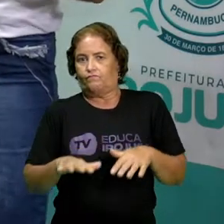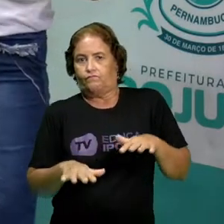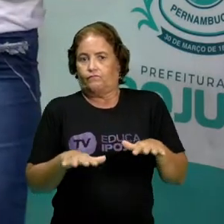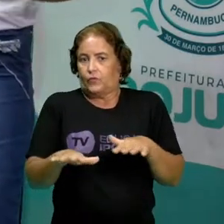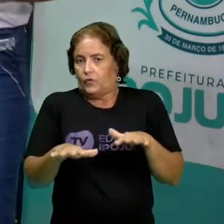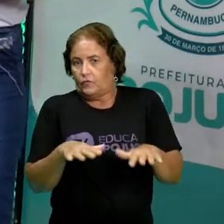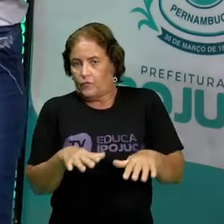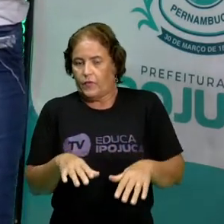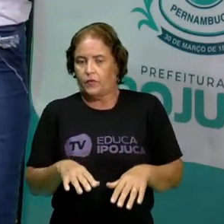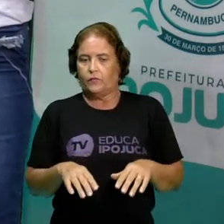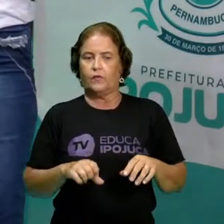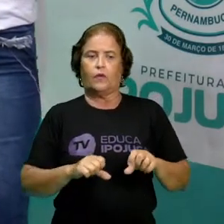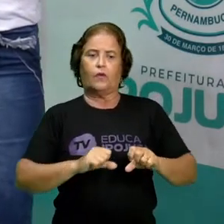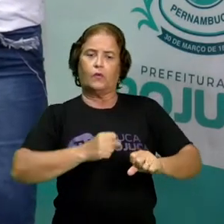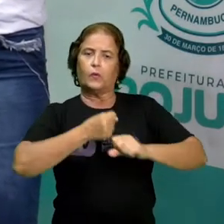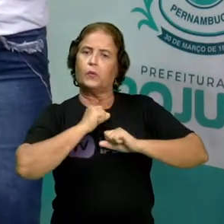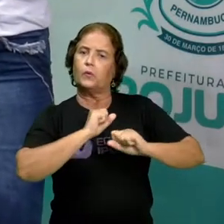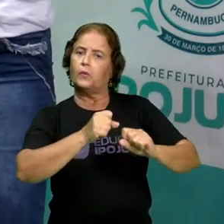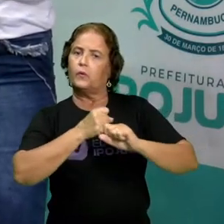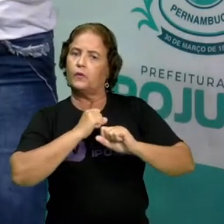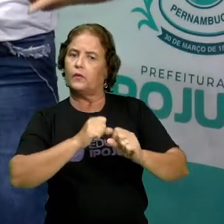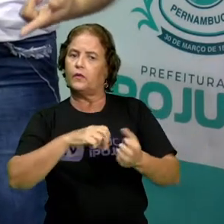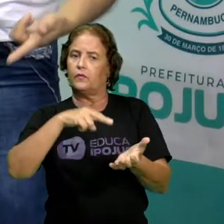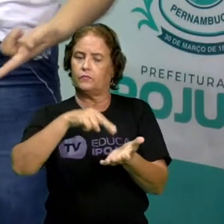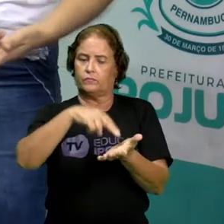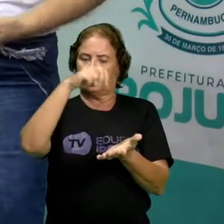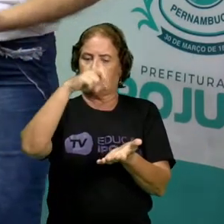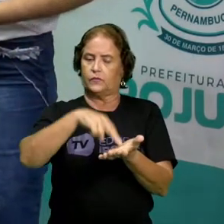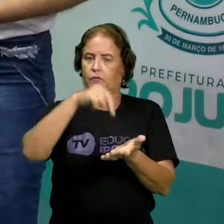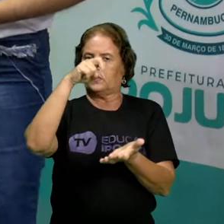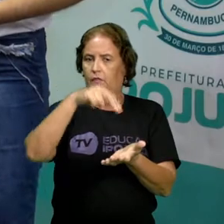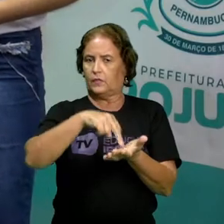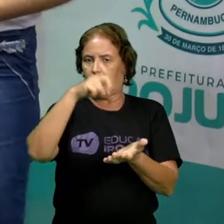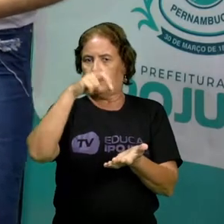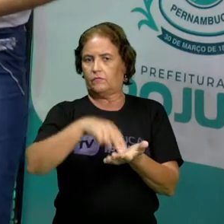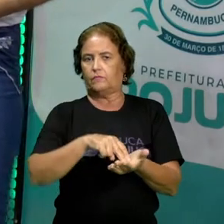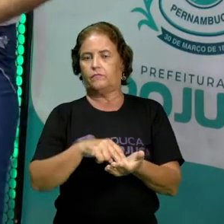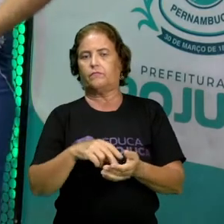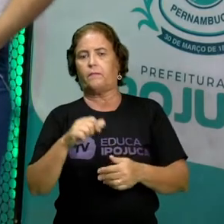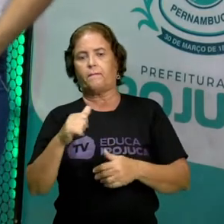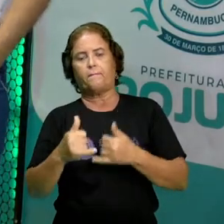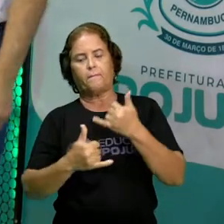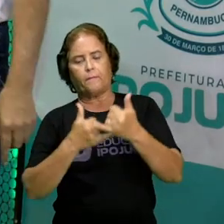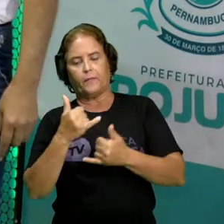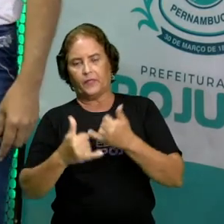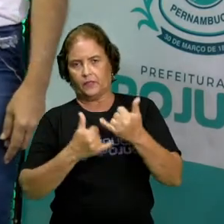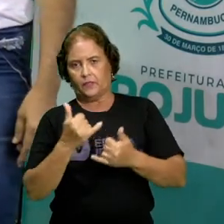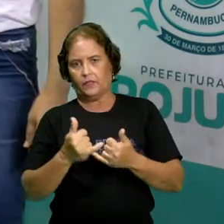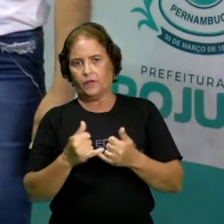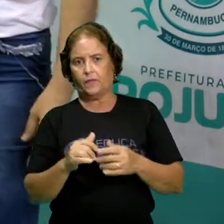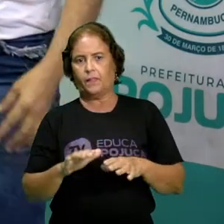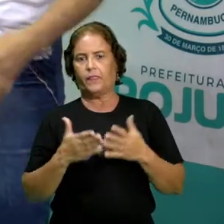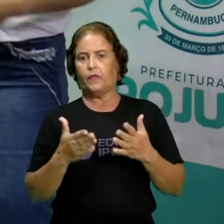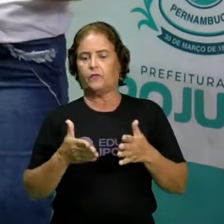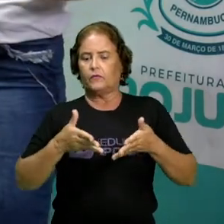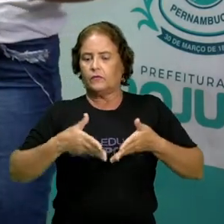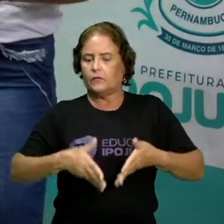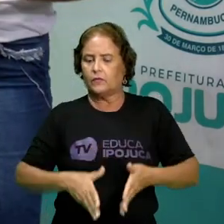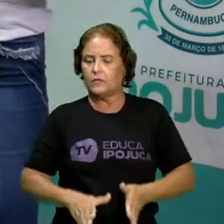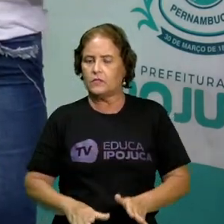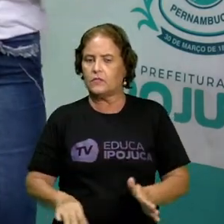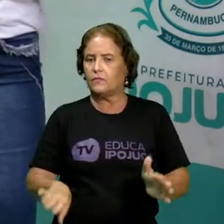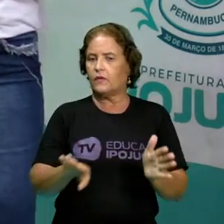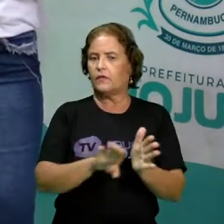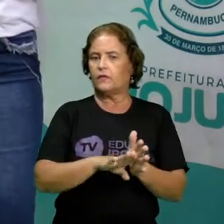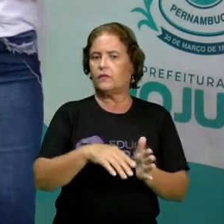brincar, pular. E desde que nós nascemos, né, até por volta dos 25 anos, o nosso